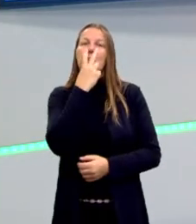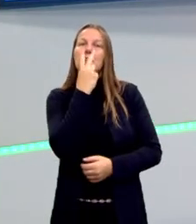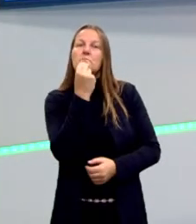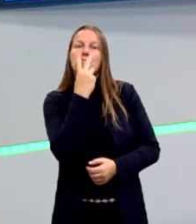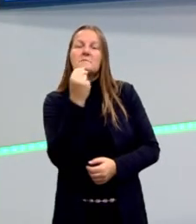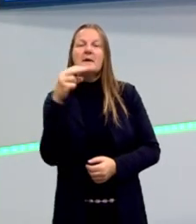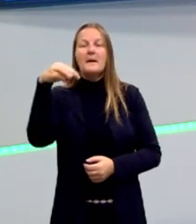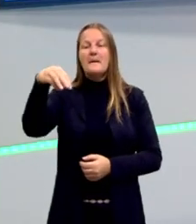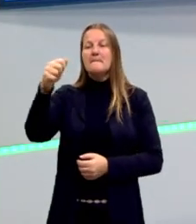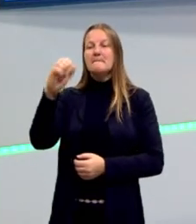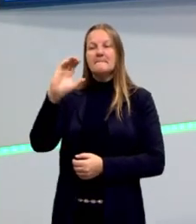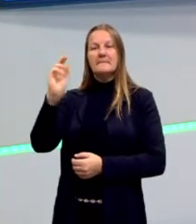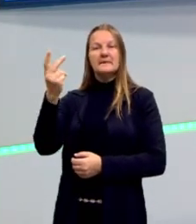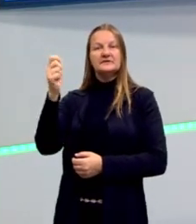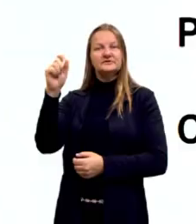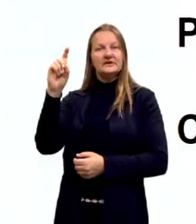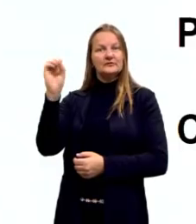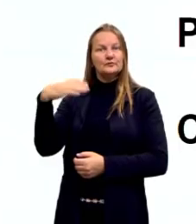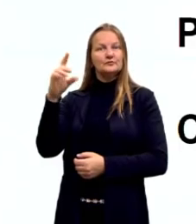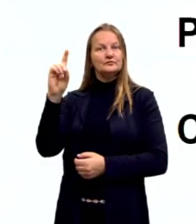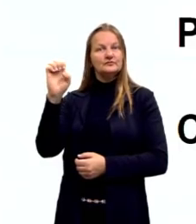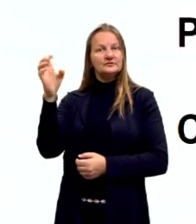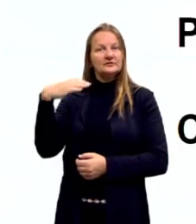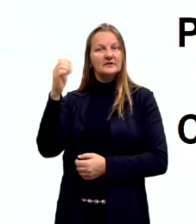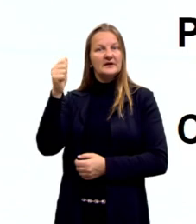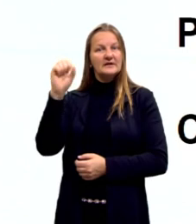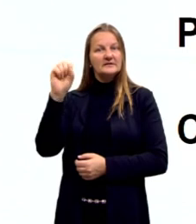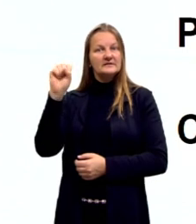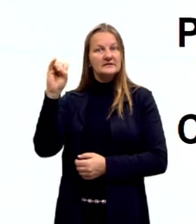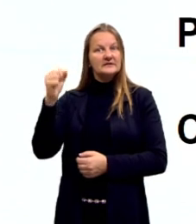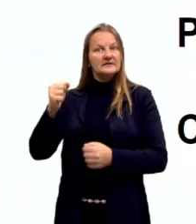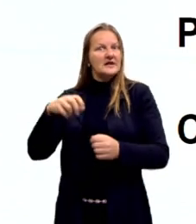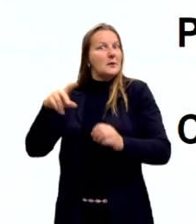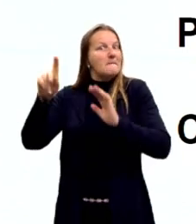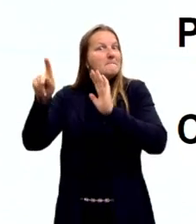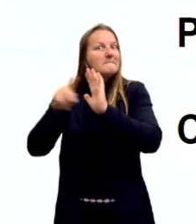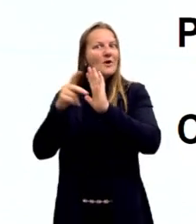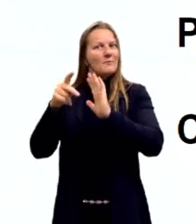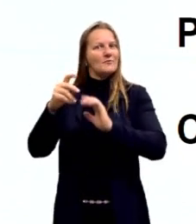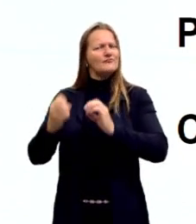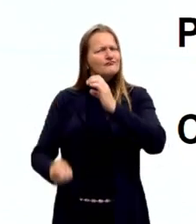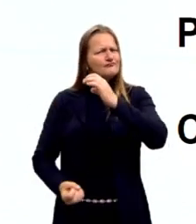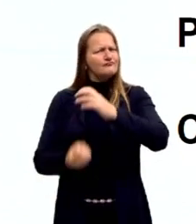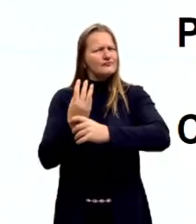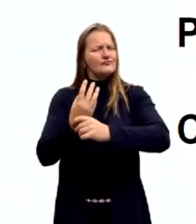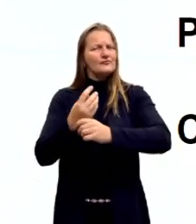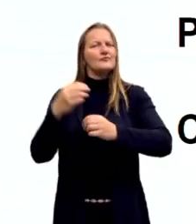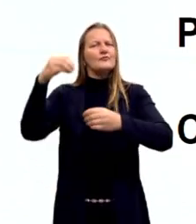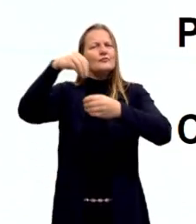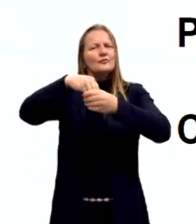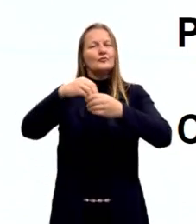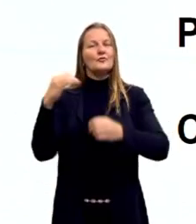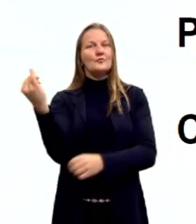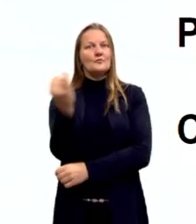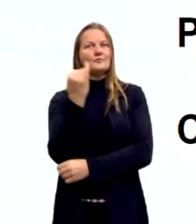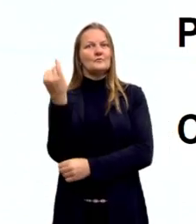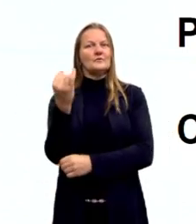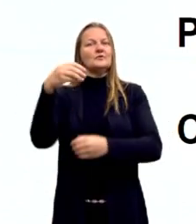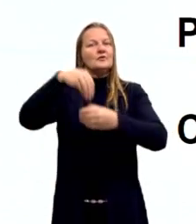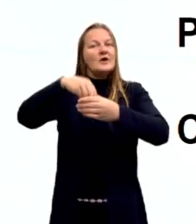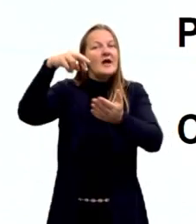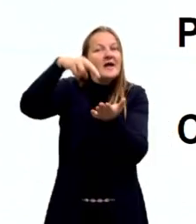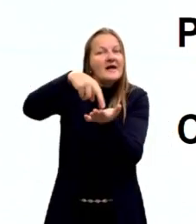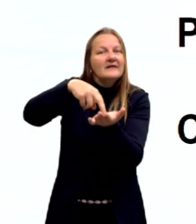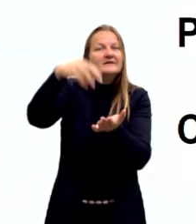Assis, o dono do realismo brasileiro. Sim, estamos falando de um autor muito importante dentro da nossa realidade brasileira,